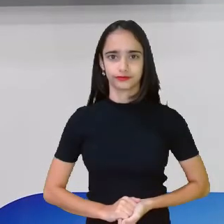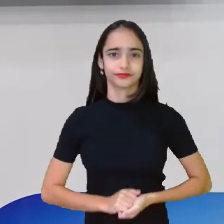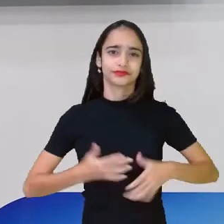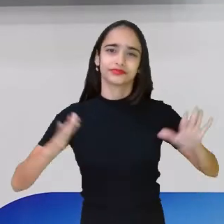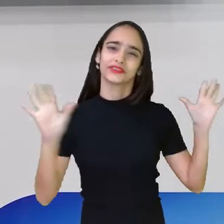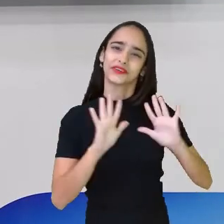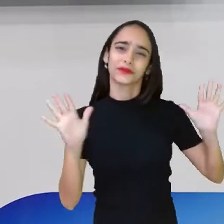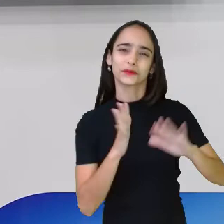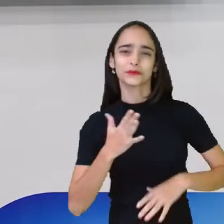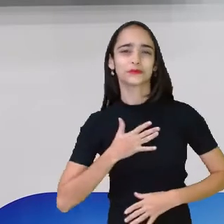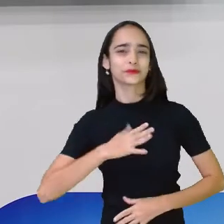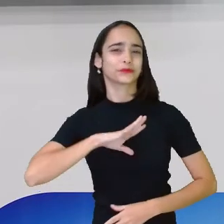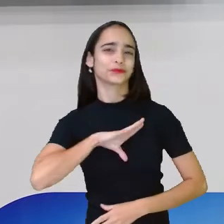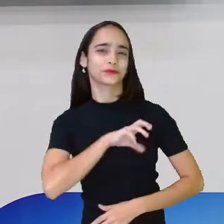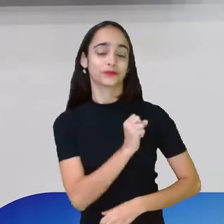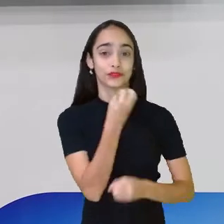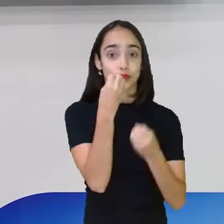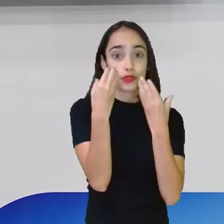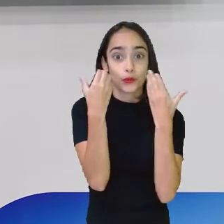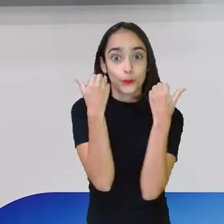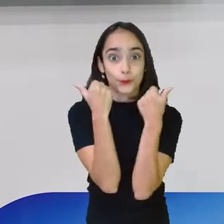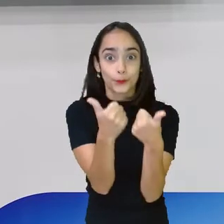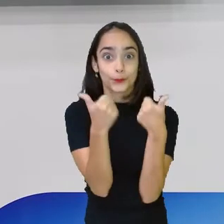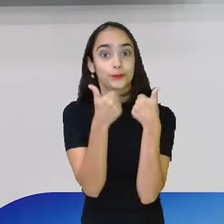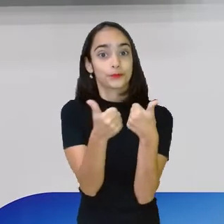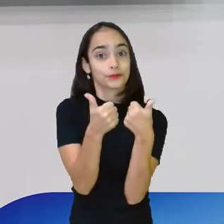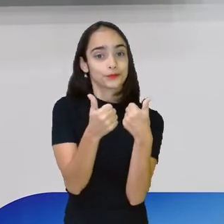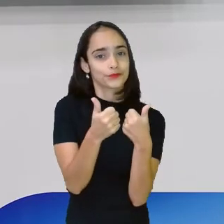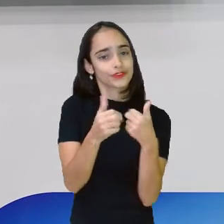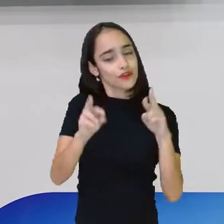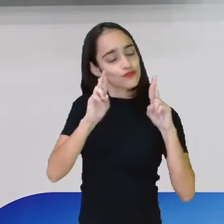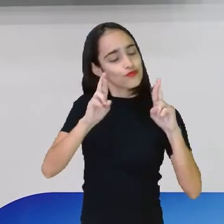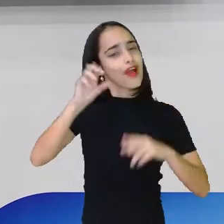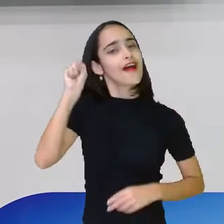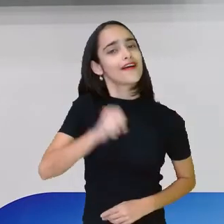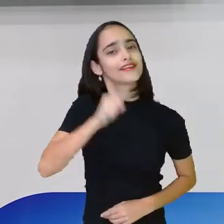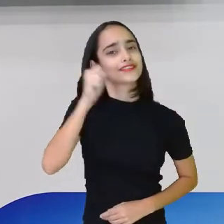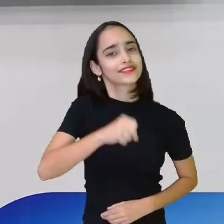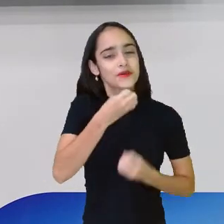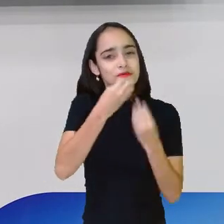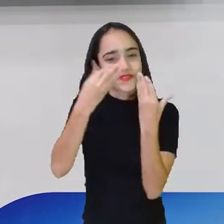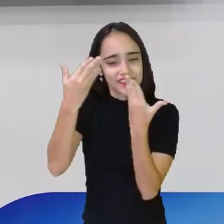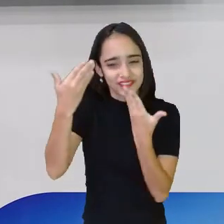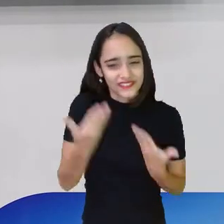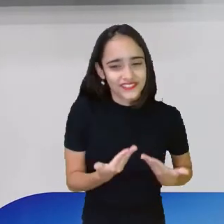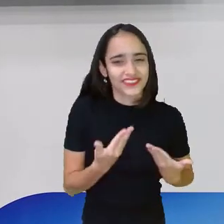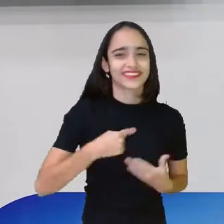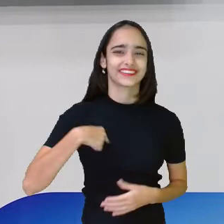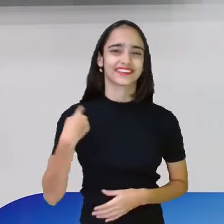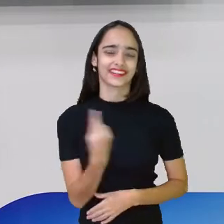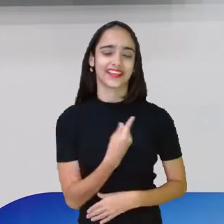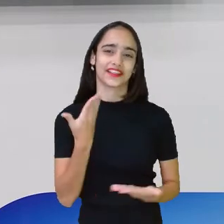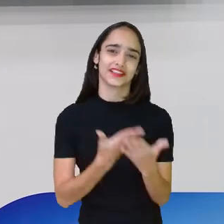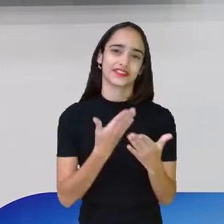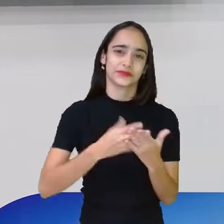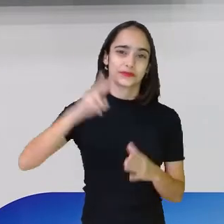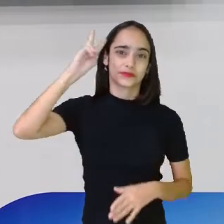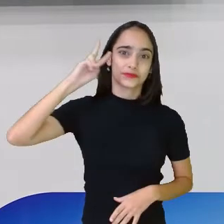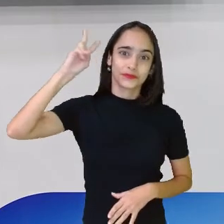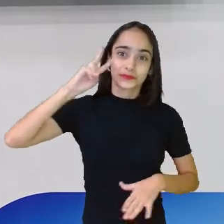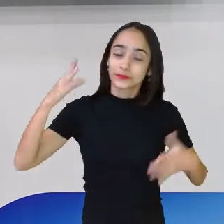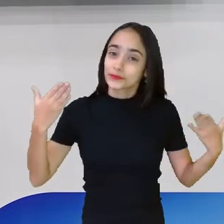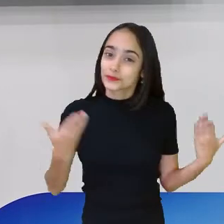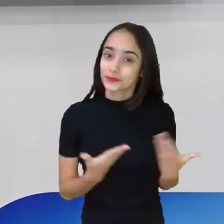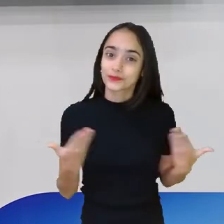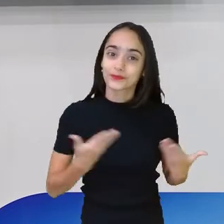Olá, amores! Tudo bem com vocês? Espero que sim! Sejam muito bem-vindos à nossa aula de história de hoje